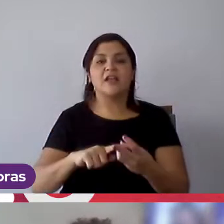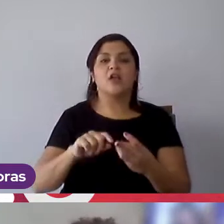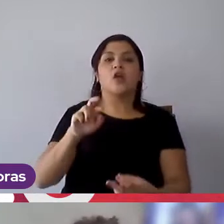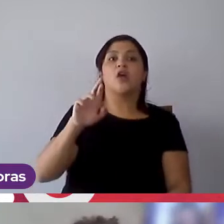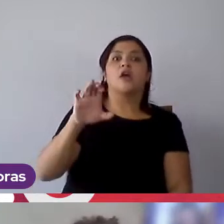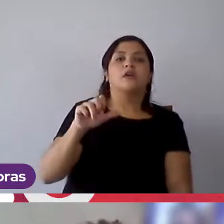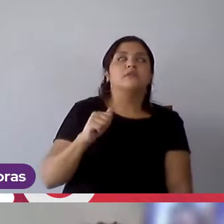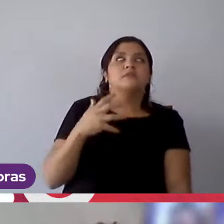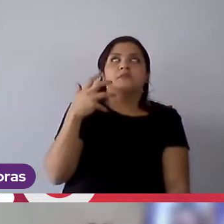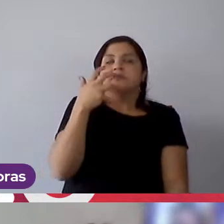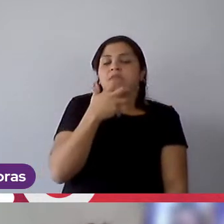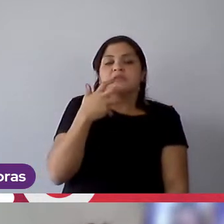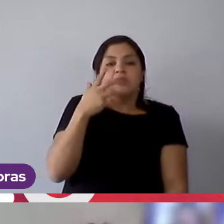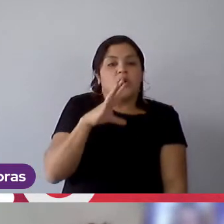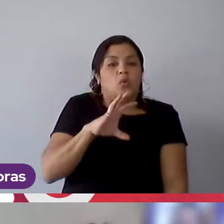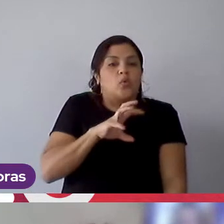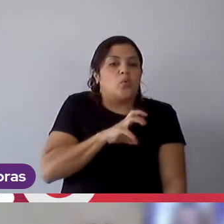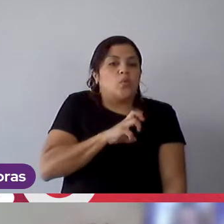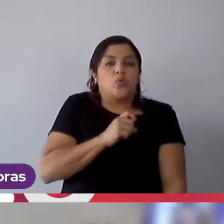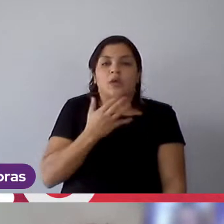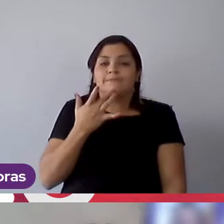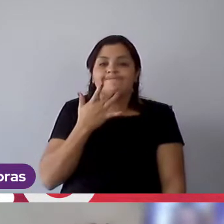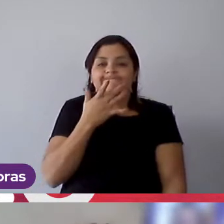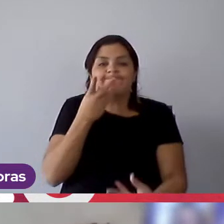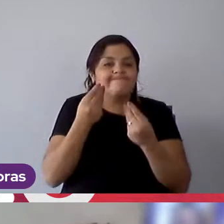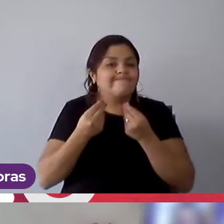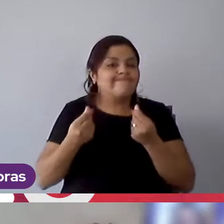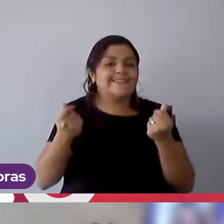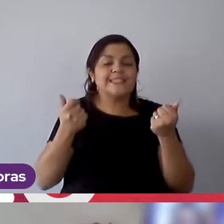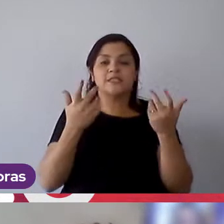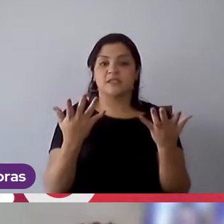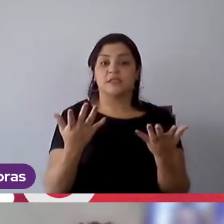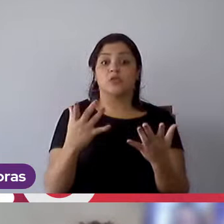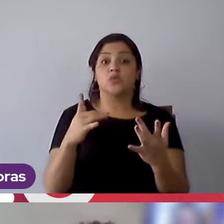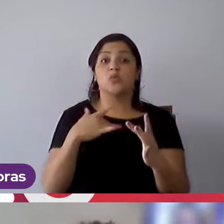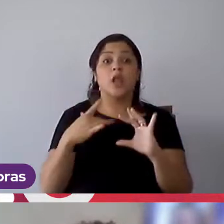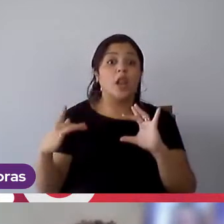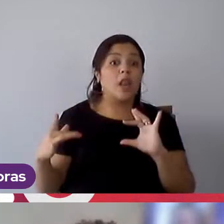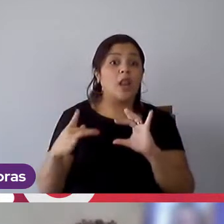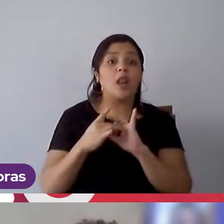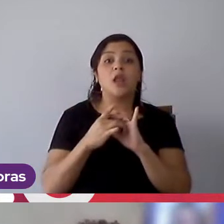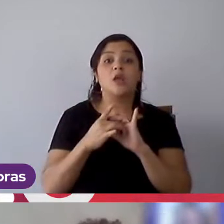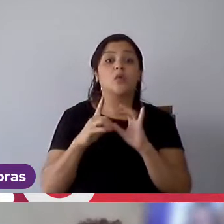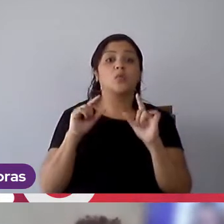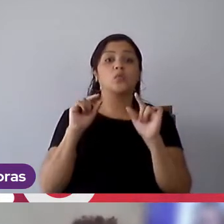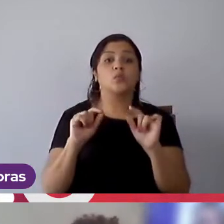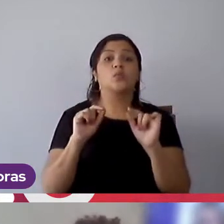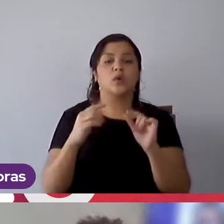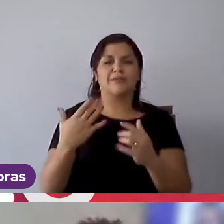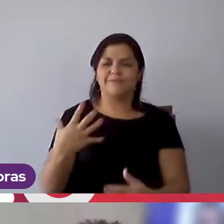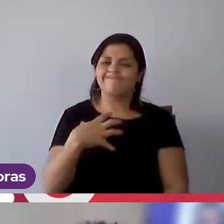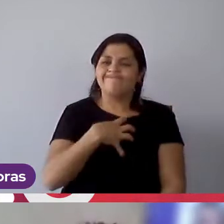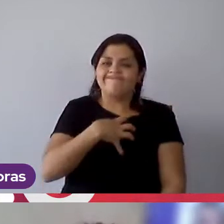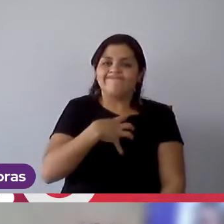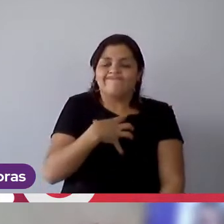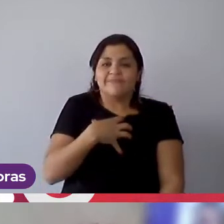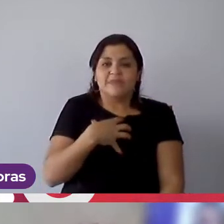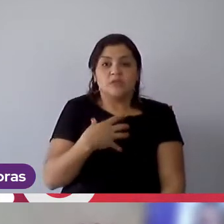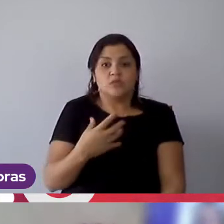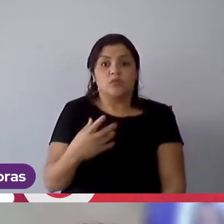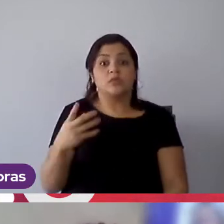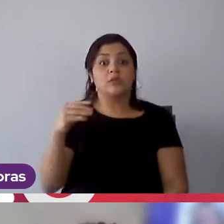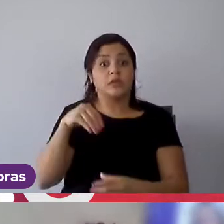inclusive, por esses produtos, o que me faz é ter uma ligação, eu entendo até que afetiva com a empresa, então, quando eu